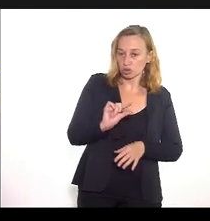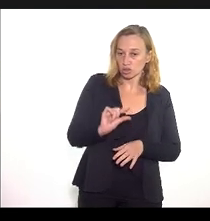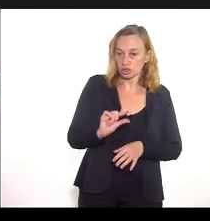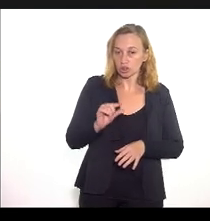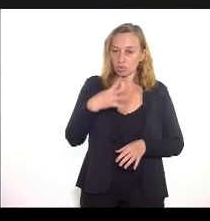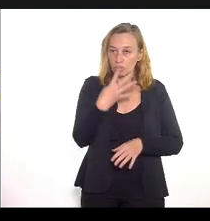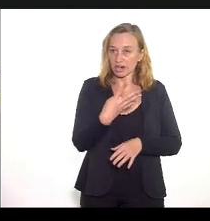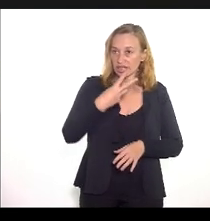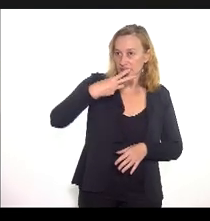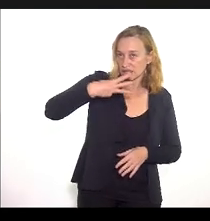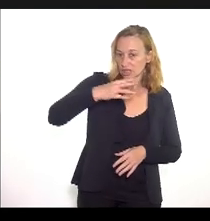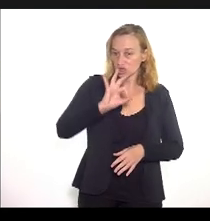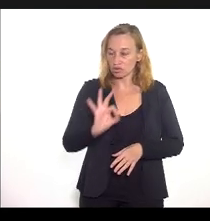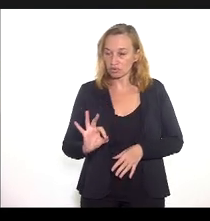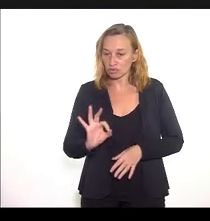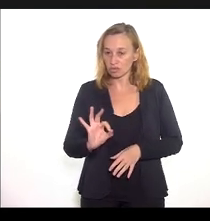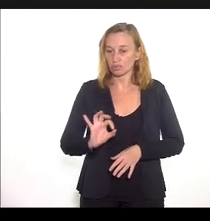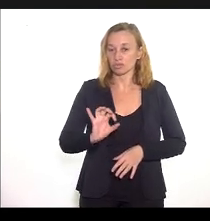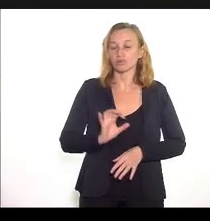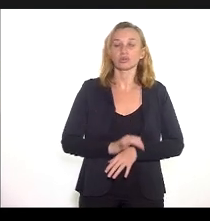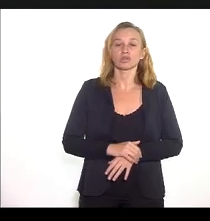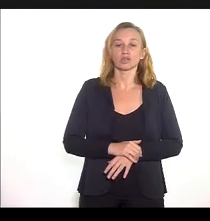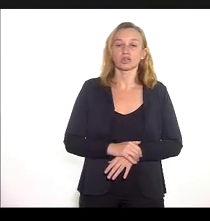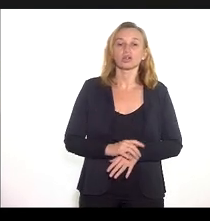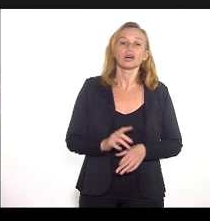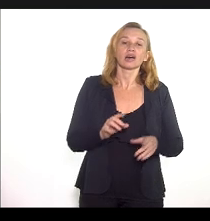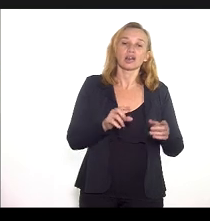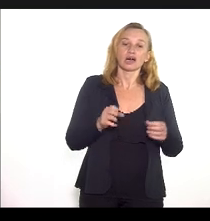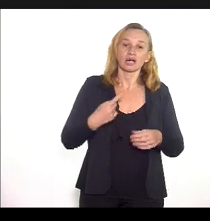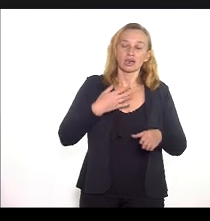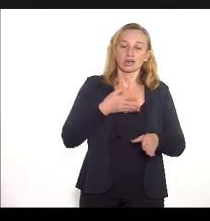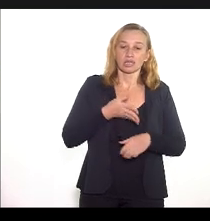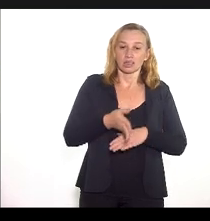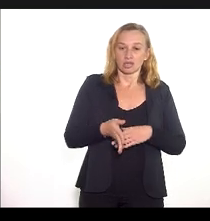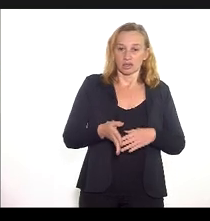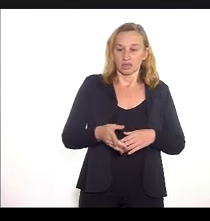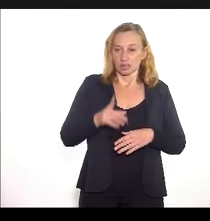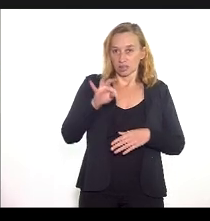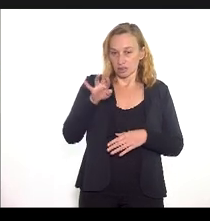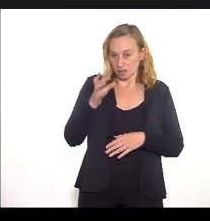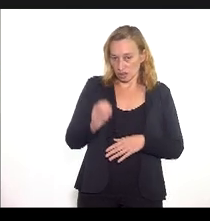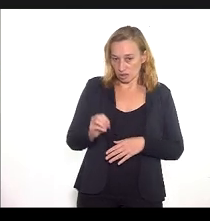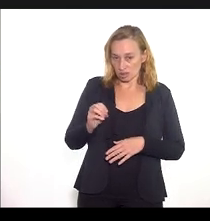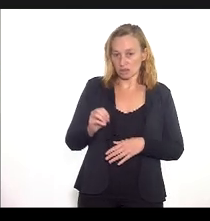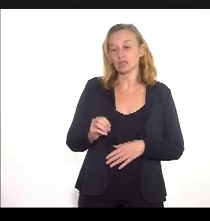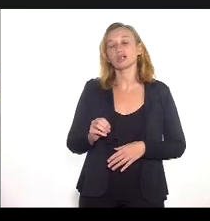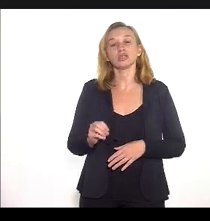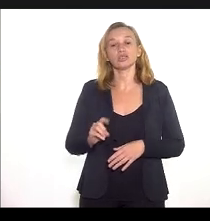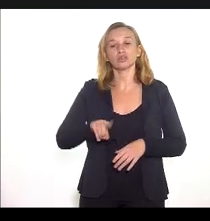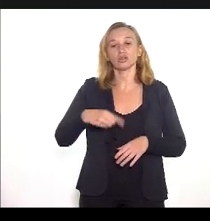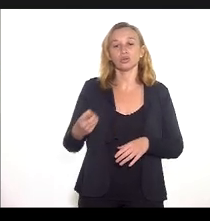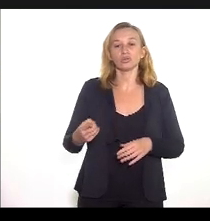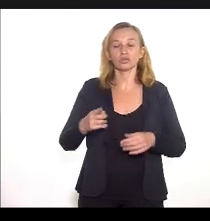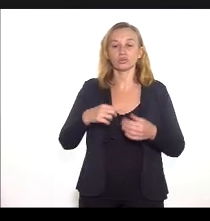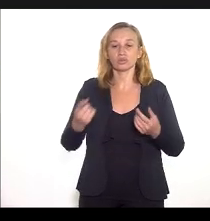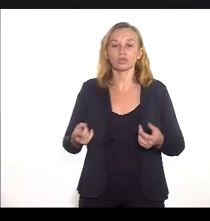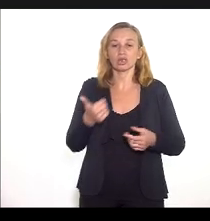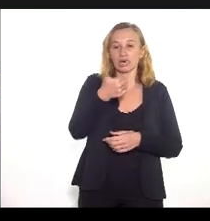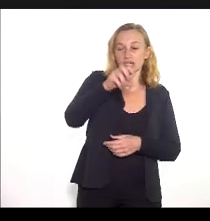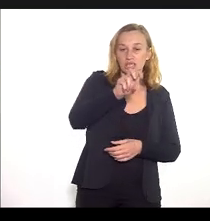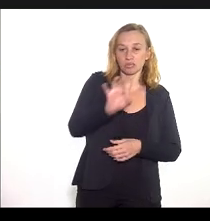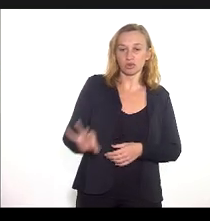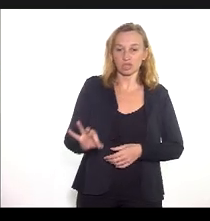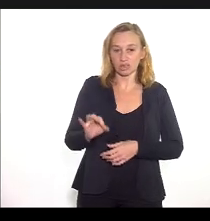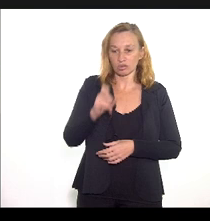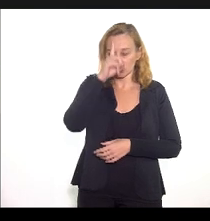43,8%. As internações para os tratamentos clínicos em outras especialidades reduziram 15% no